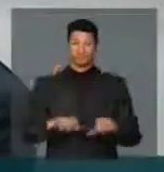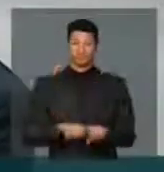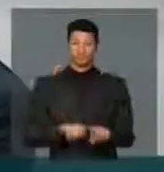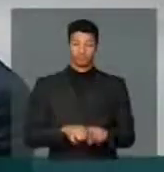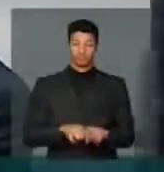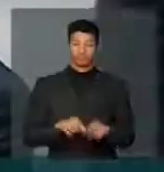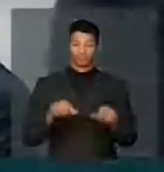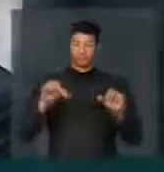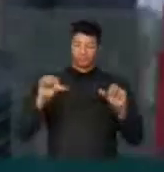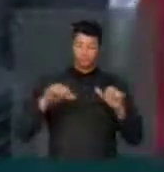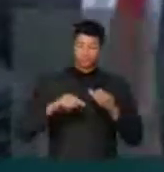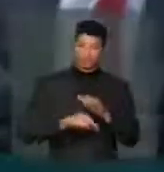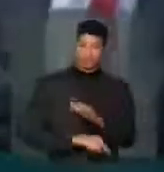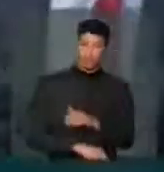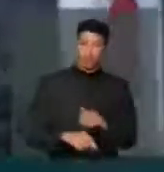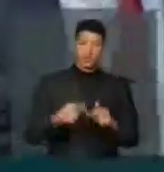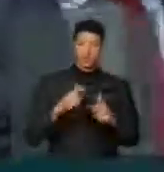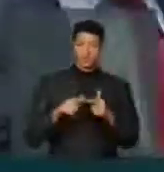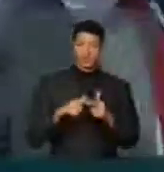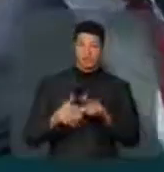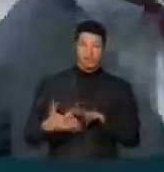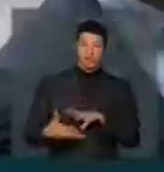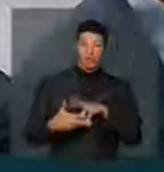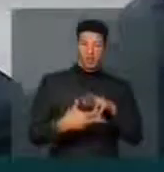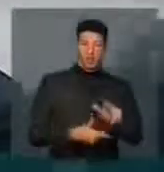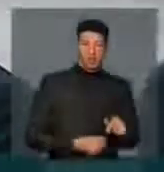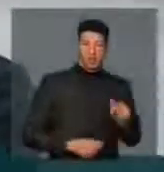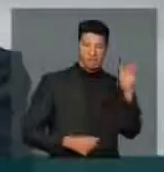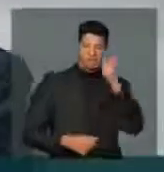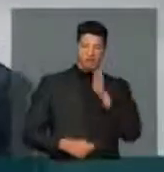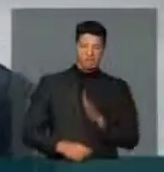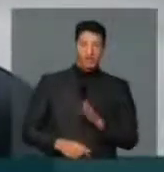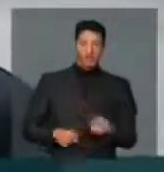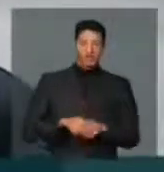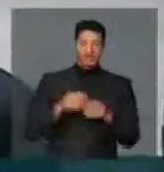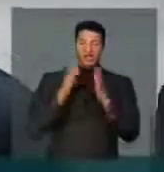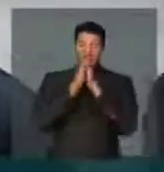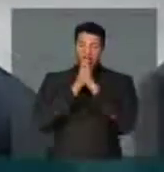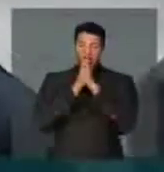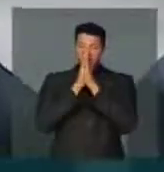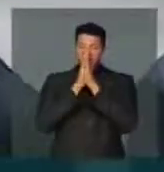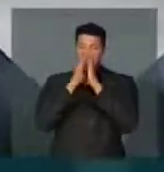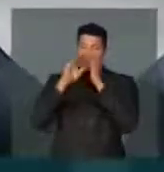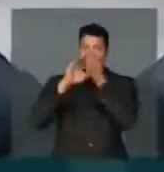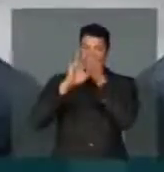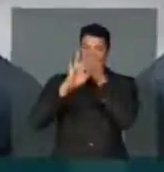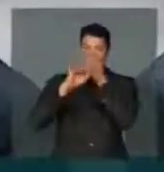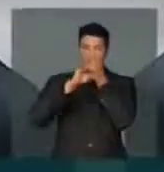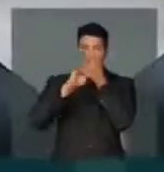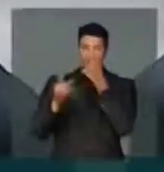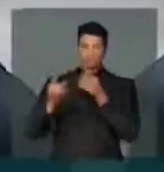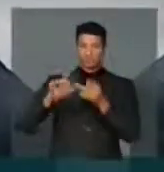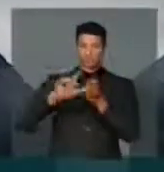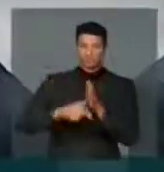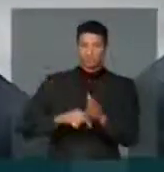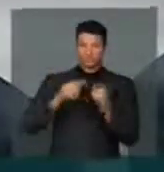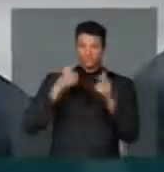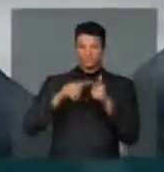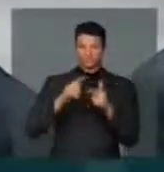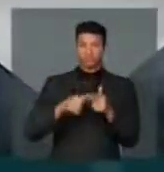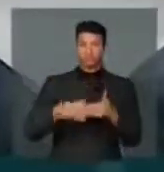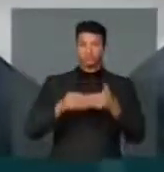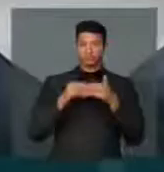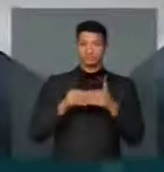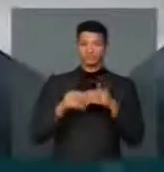e agravar e aparecer problema num monte de famílias do Brasil afora. Então, o apelo que nós fazemos, a Caixa Econômica não vai resolver seu problema tomando as